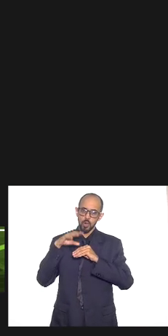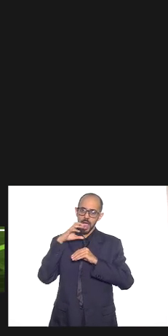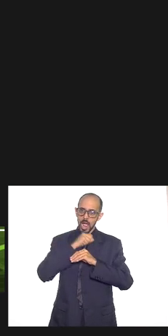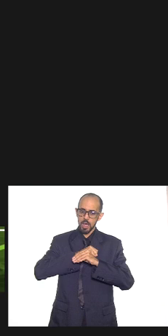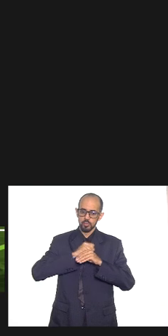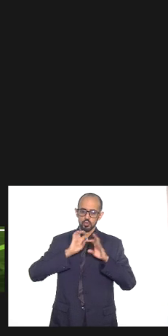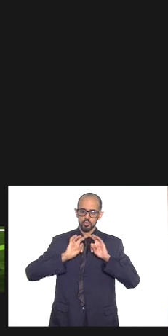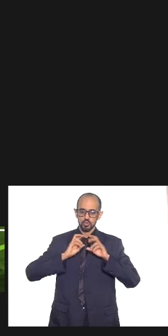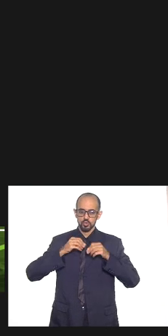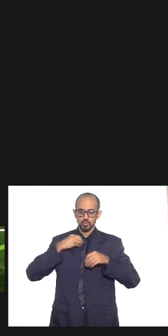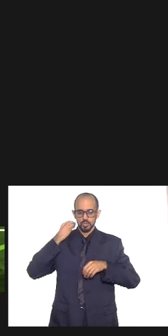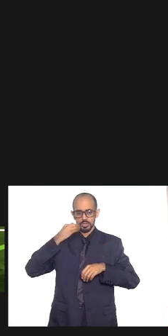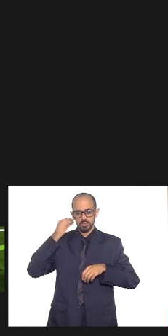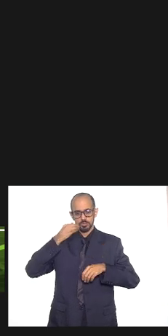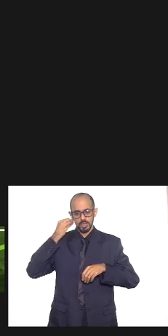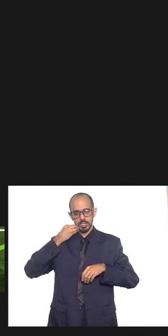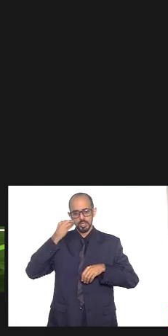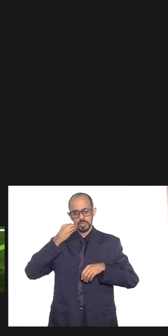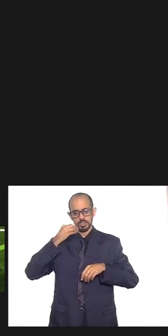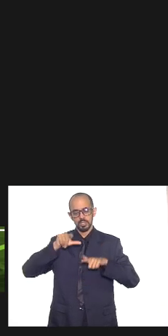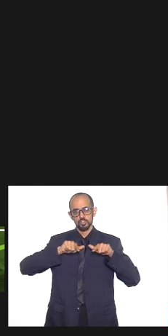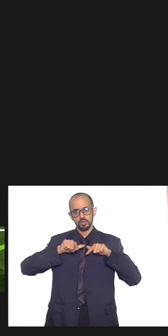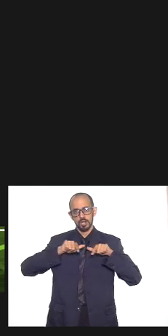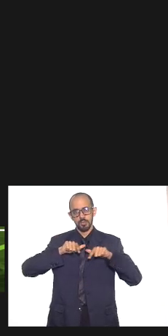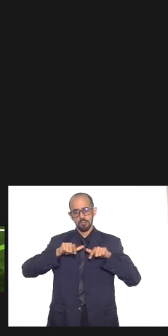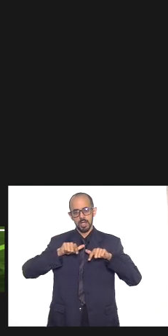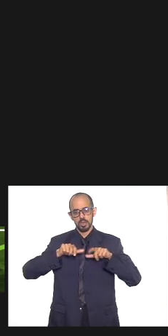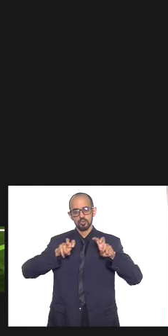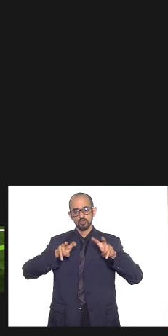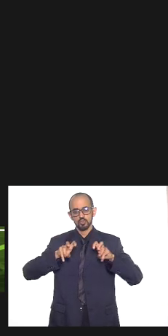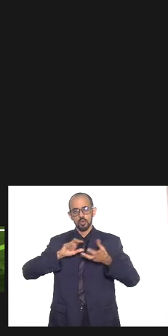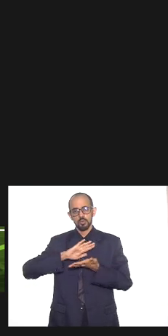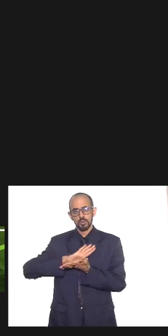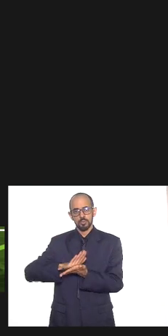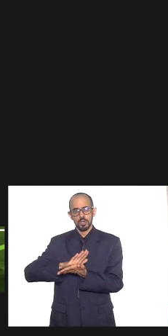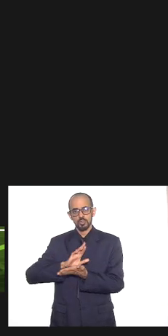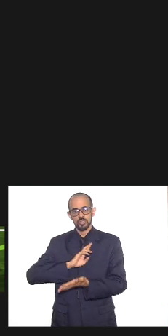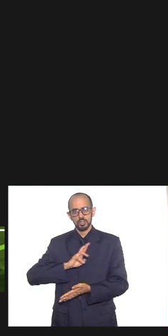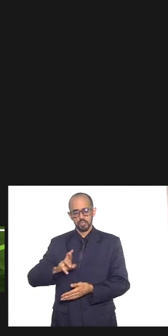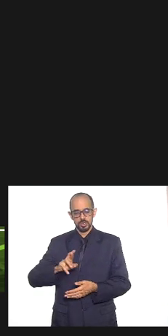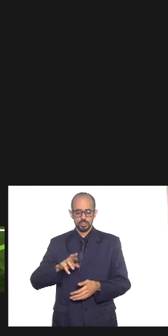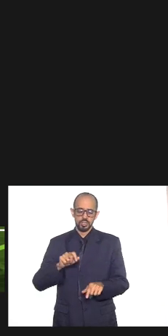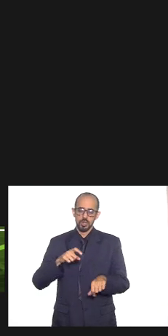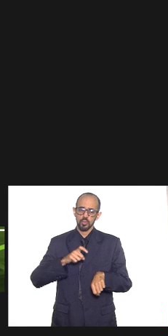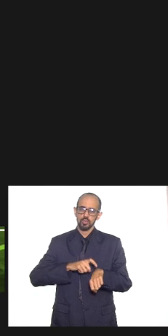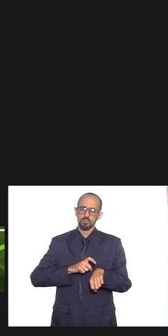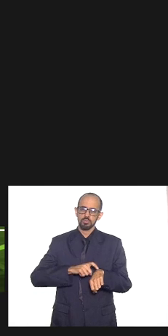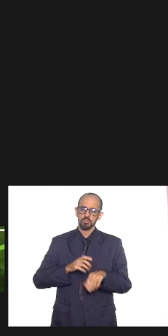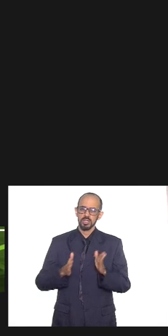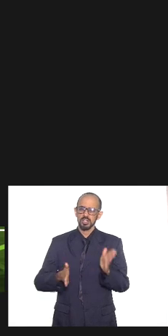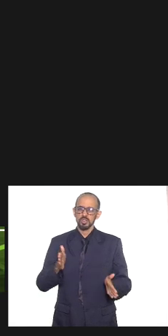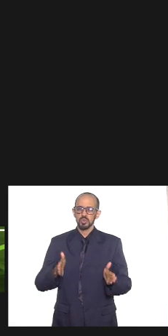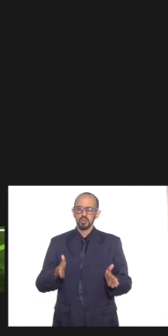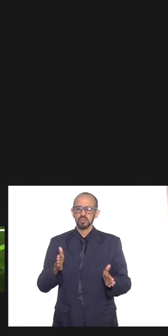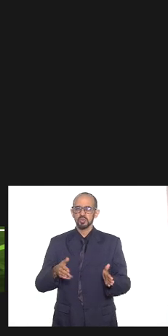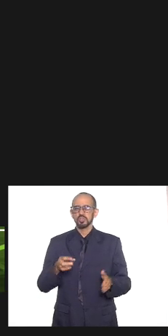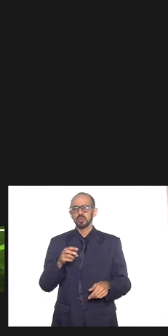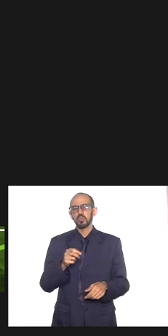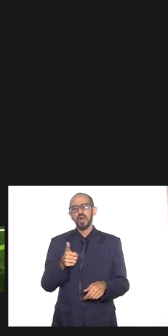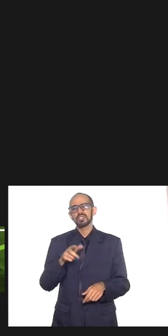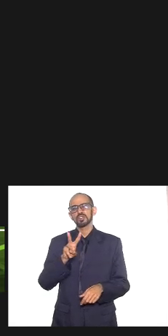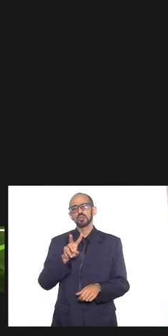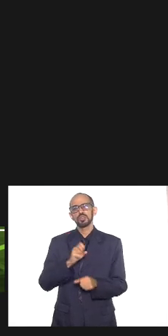foi a experiência de trabalho na questão da intolerância durante um período que chegou a praticamente dois anos